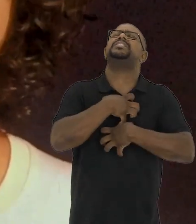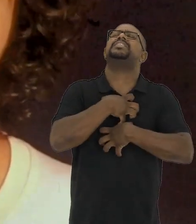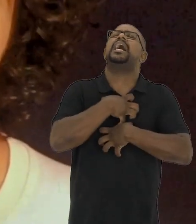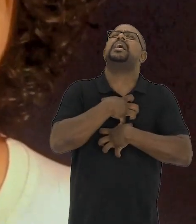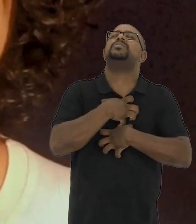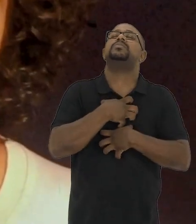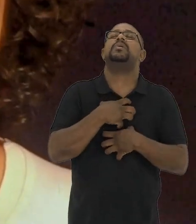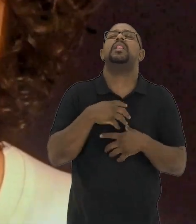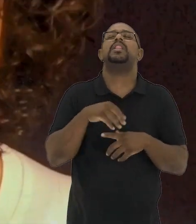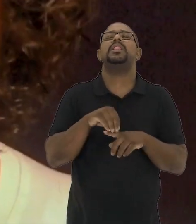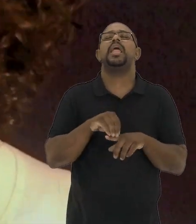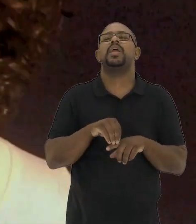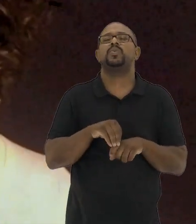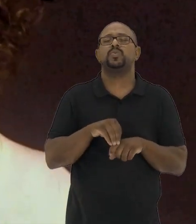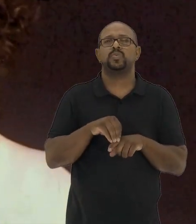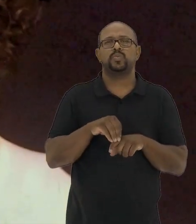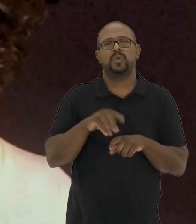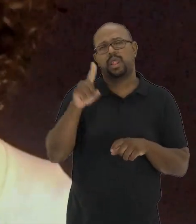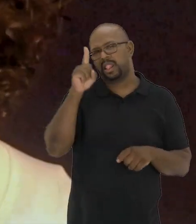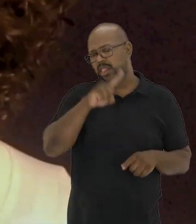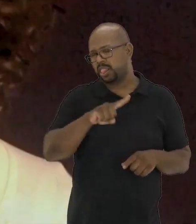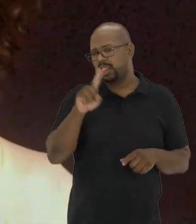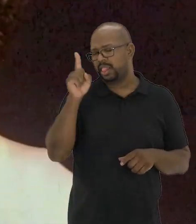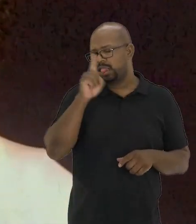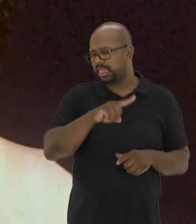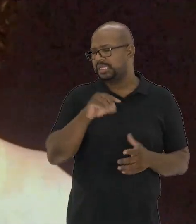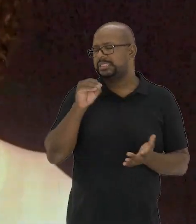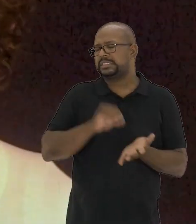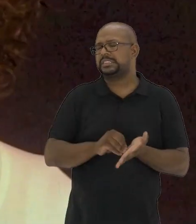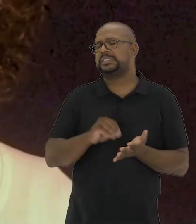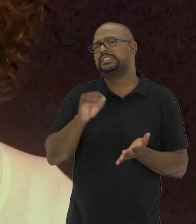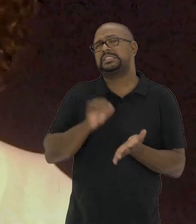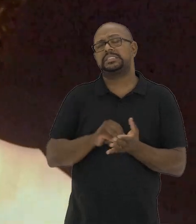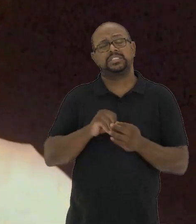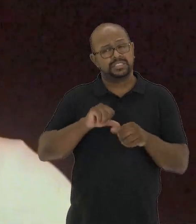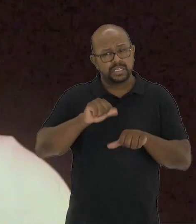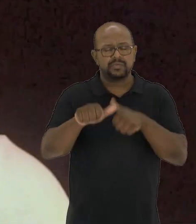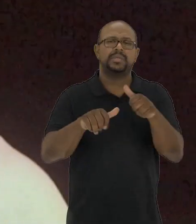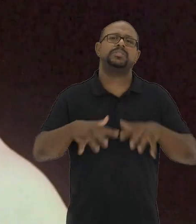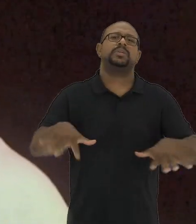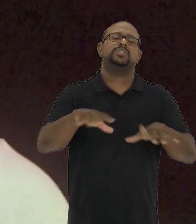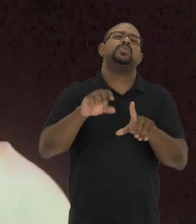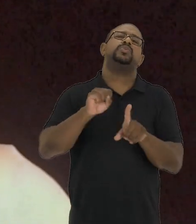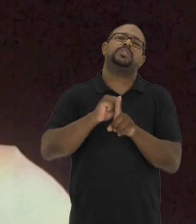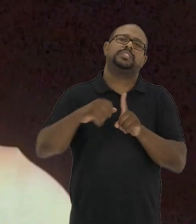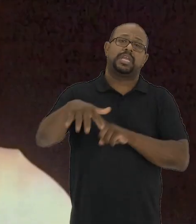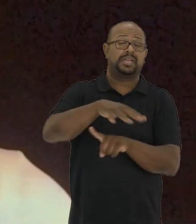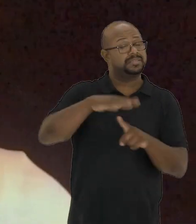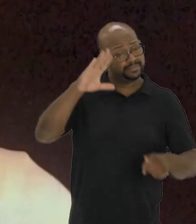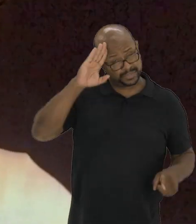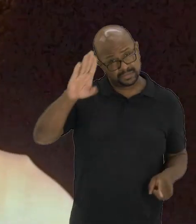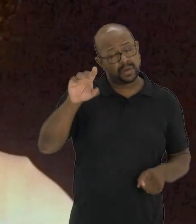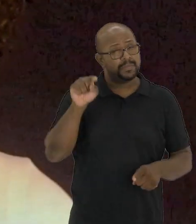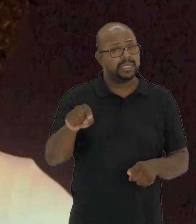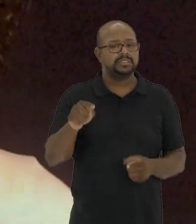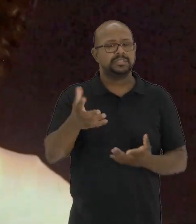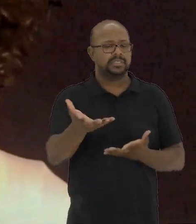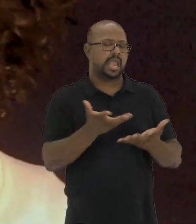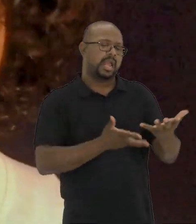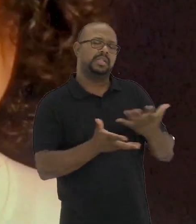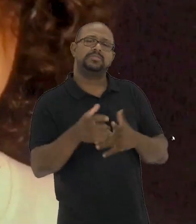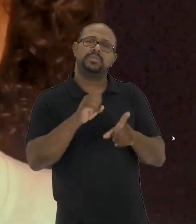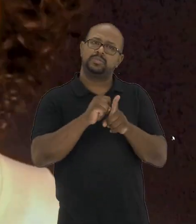representa um estado lento, precário muitas vezes, e sinuoso de transformações sociais,